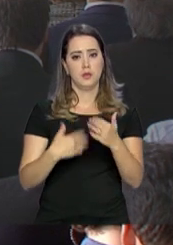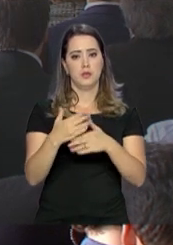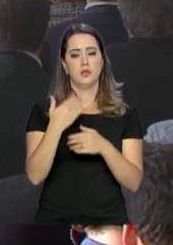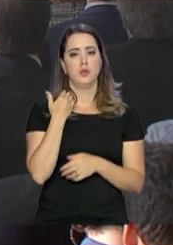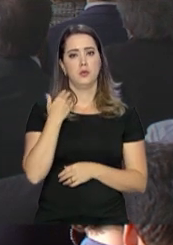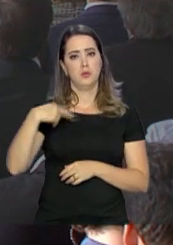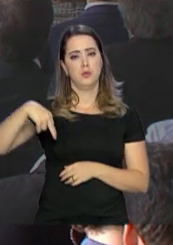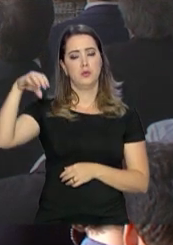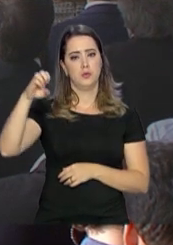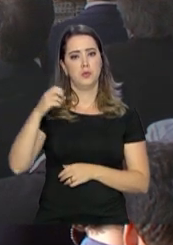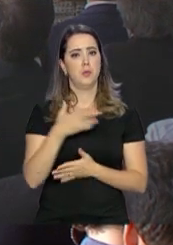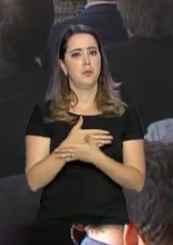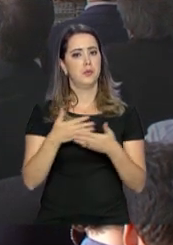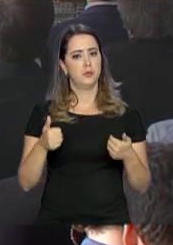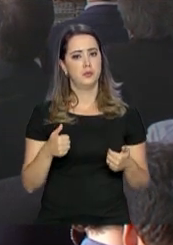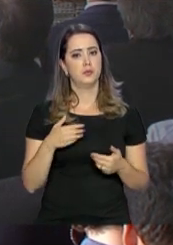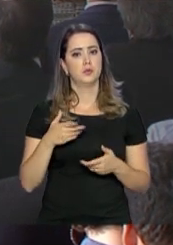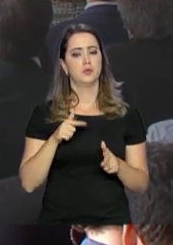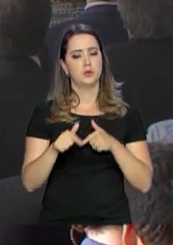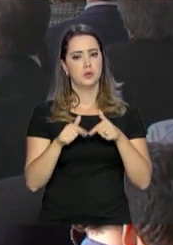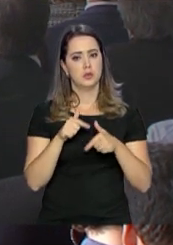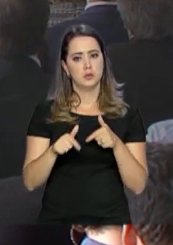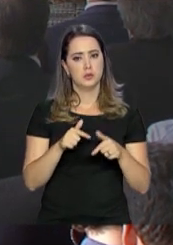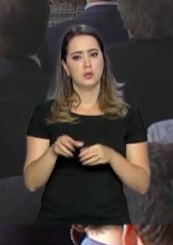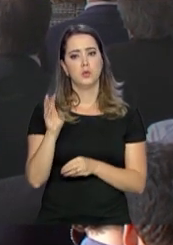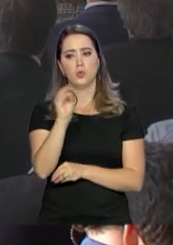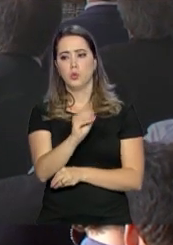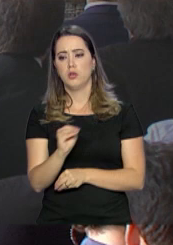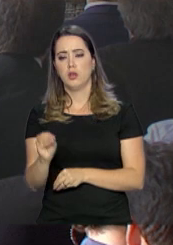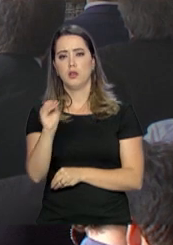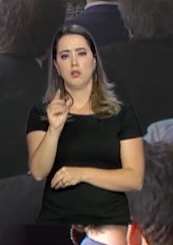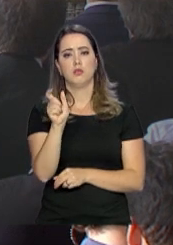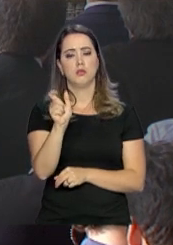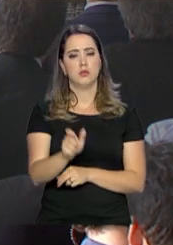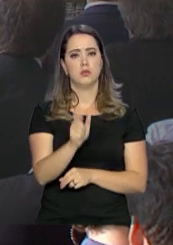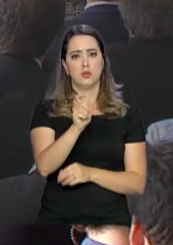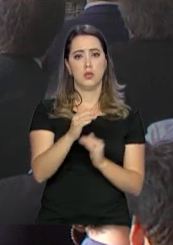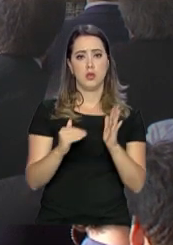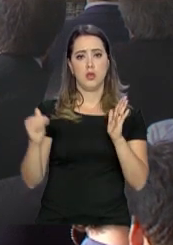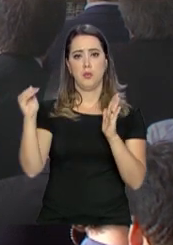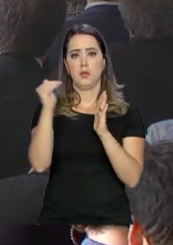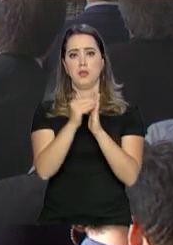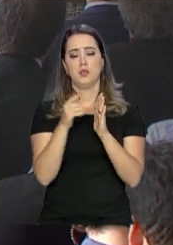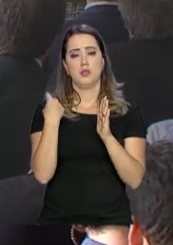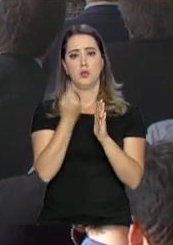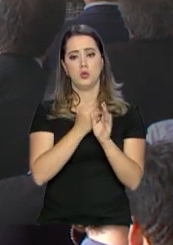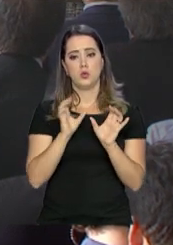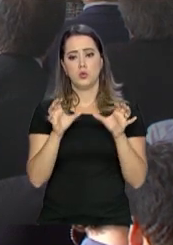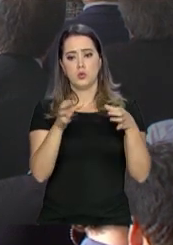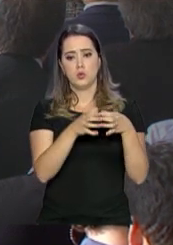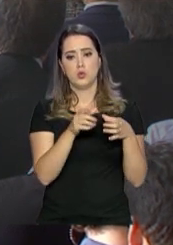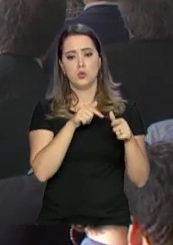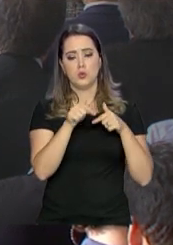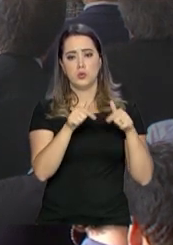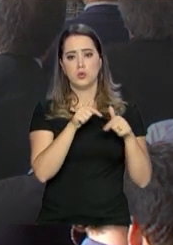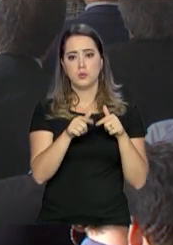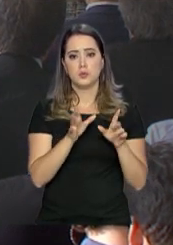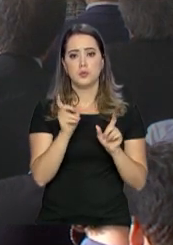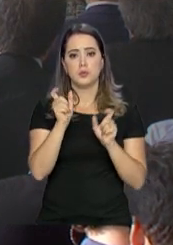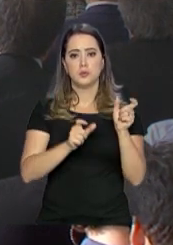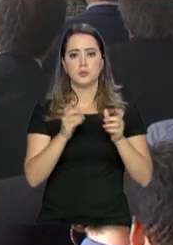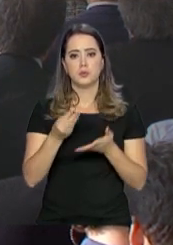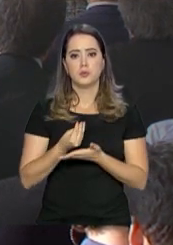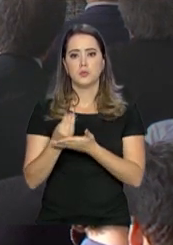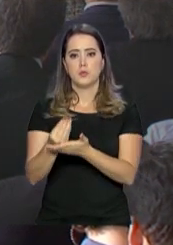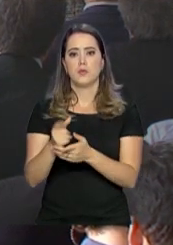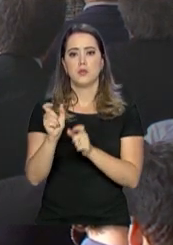Banco do Nordeste a alavancar as suas ações para poder fazermos o aumento da nossa carteira, das nossas ações, para levarmos o